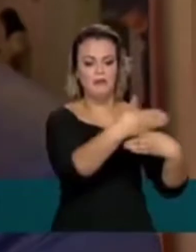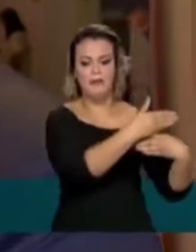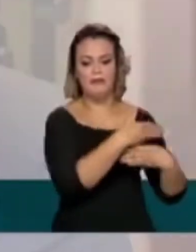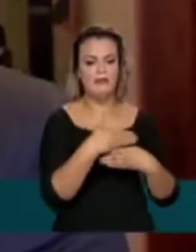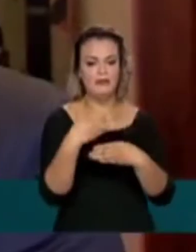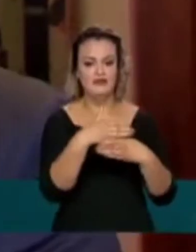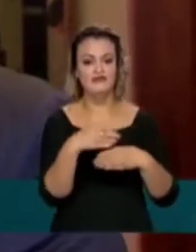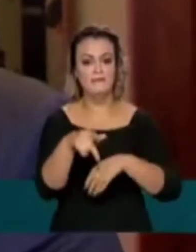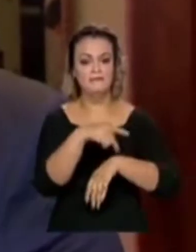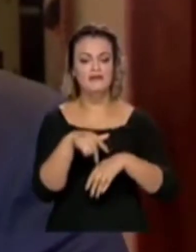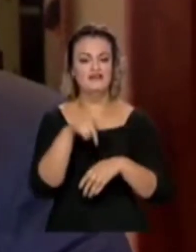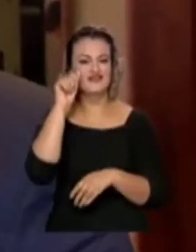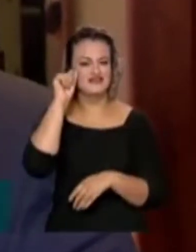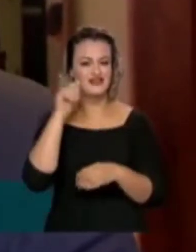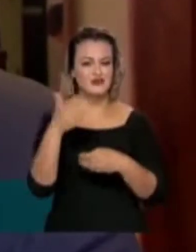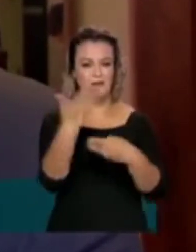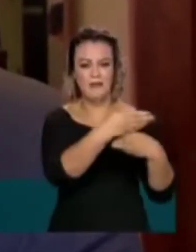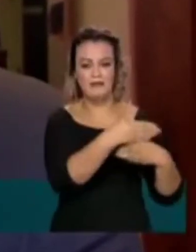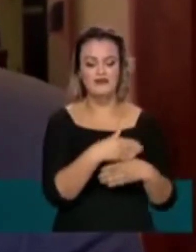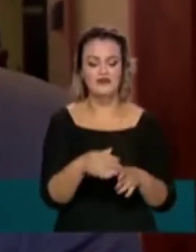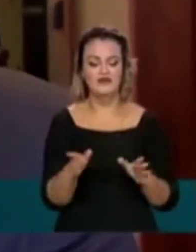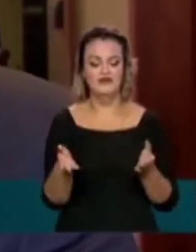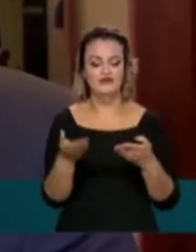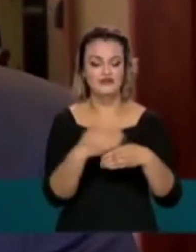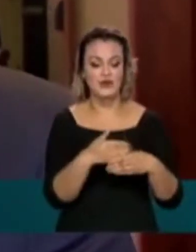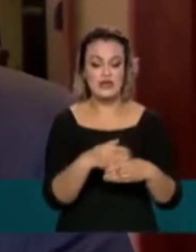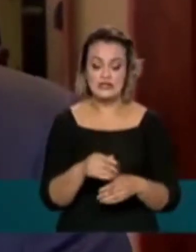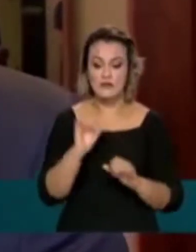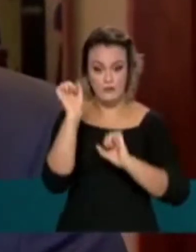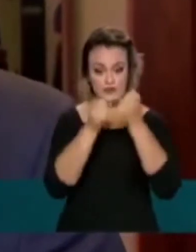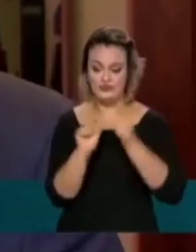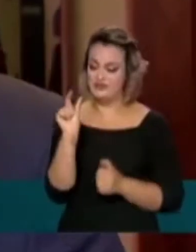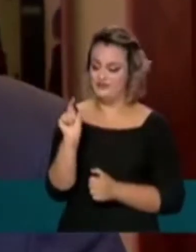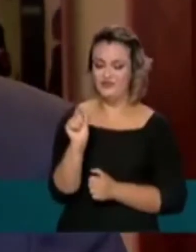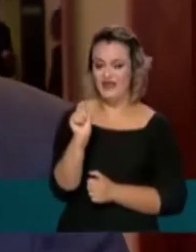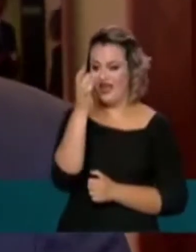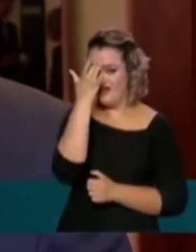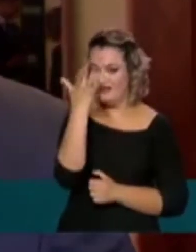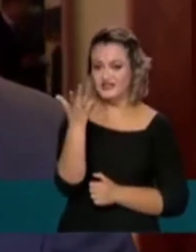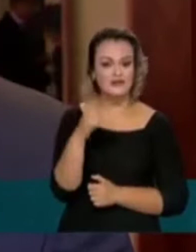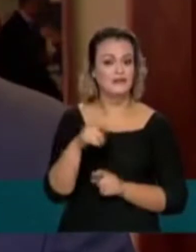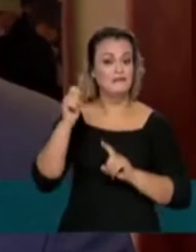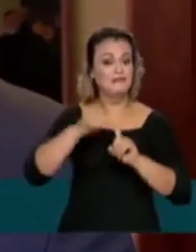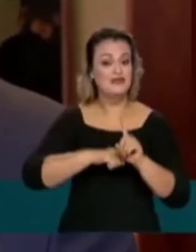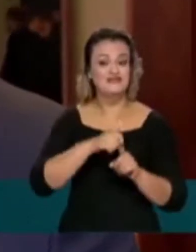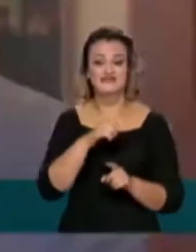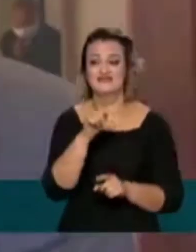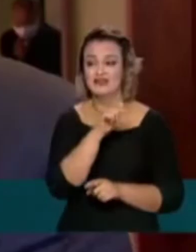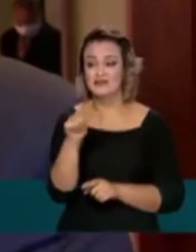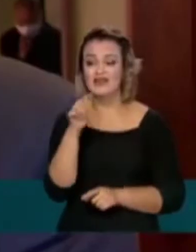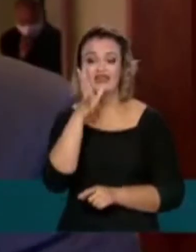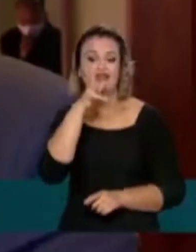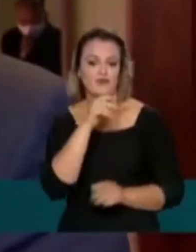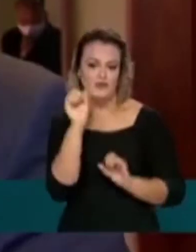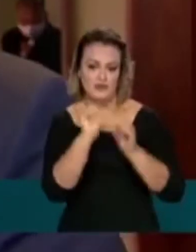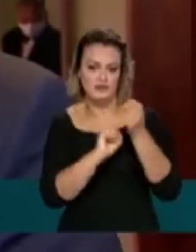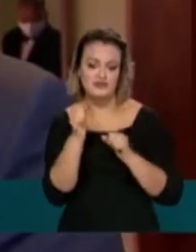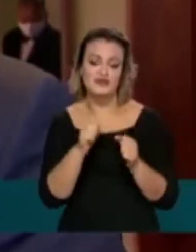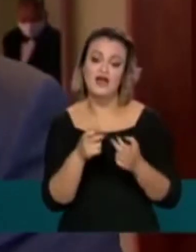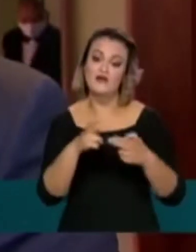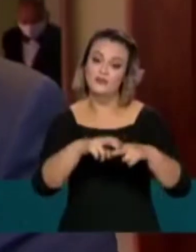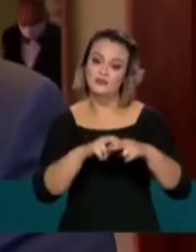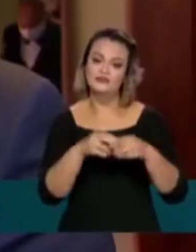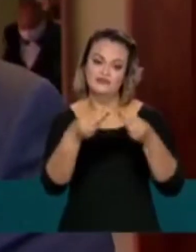países asiáticos. O processo produtivo do semicondutor não é um processo produtivo rápido, ele demora meses, semanas, e que aí acabou sendo